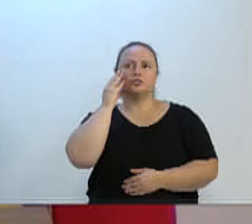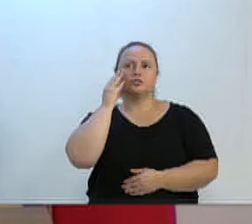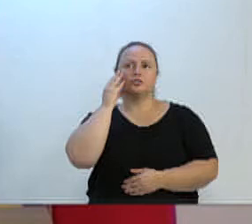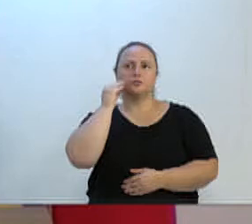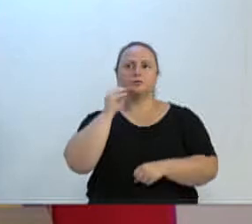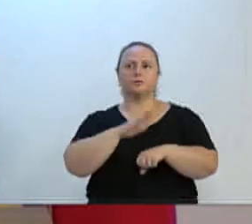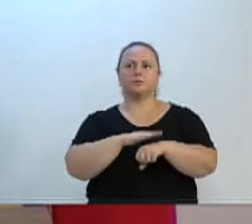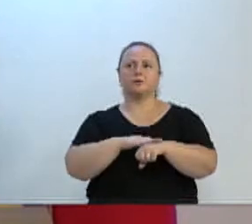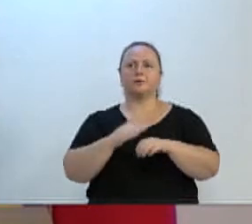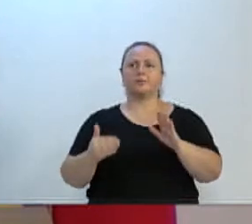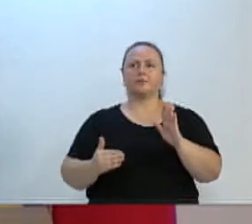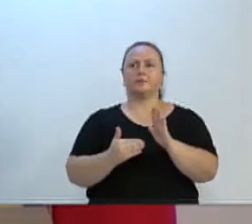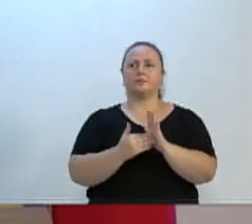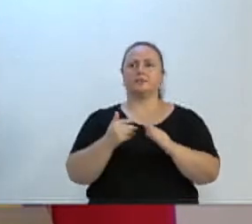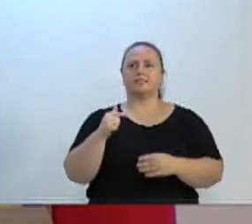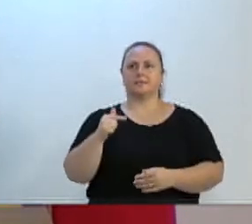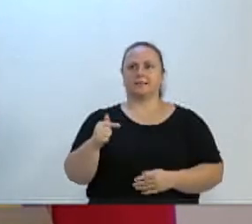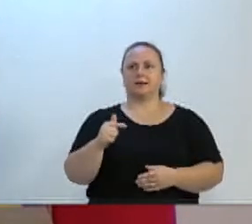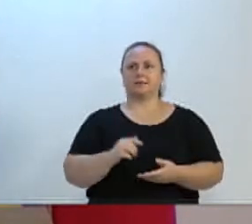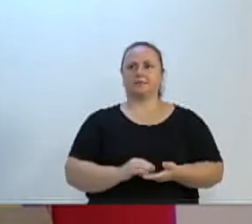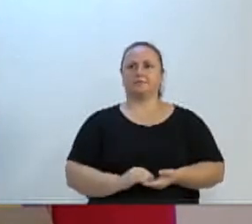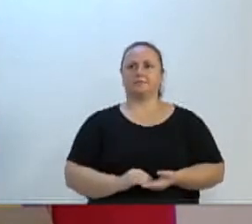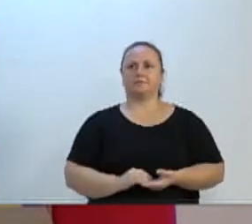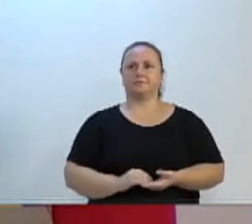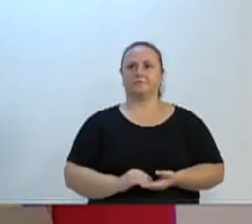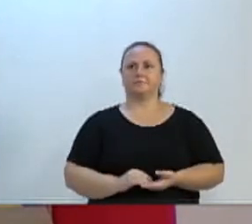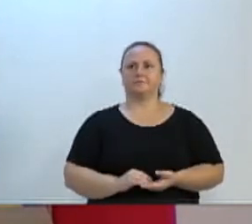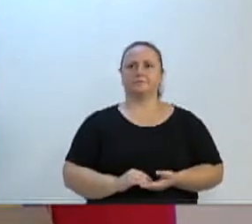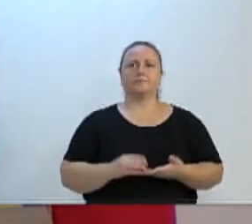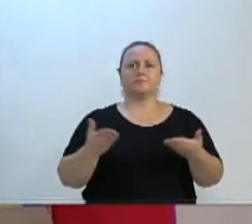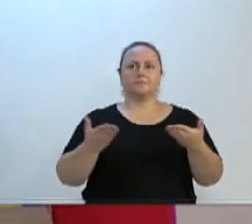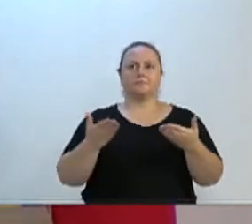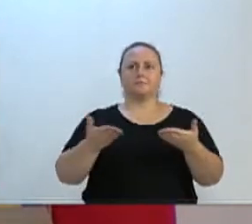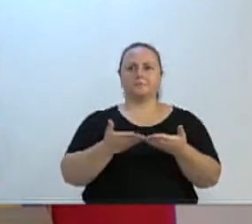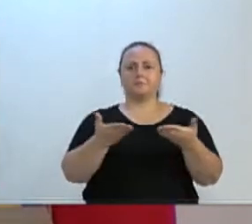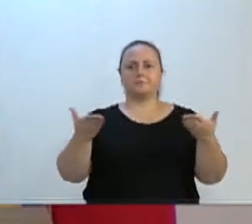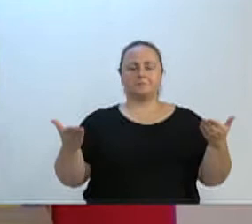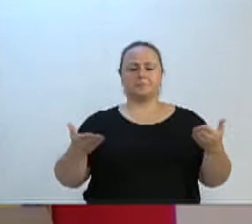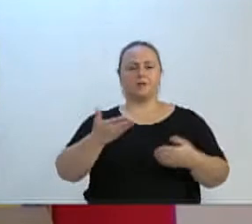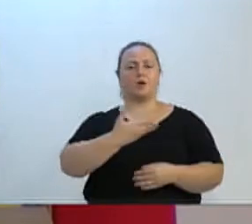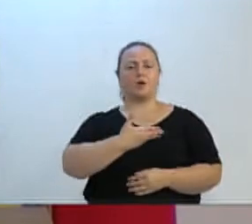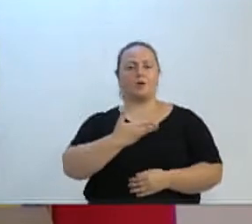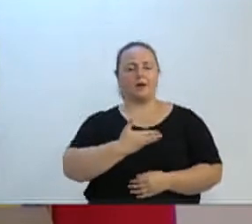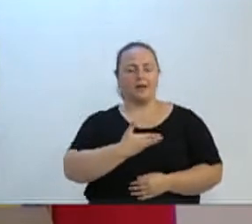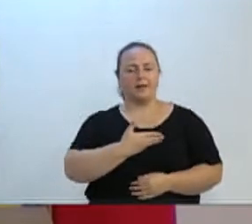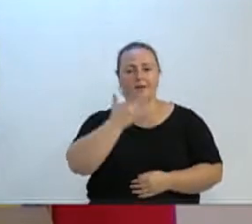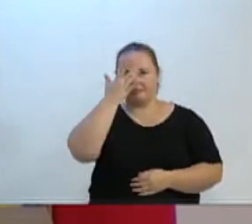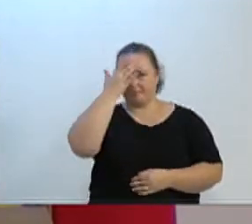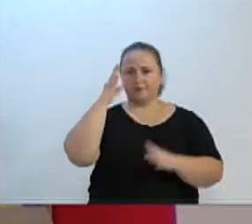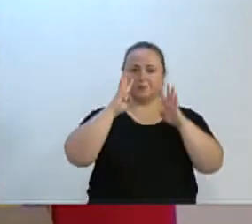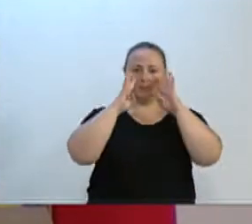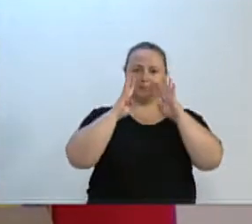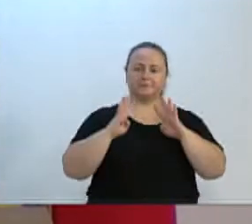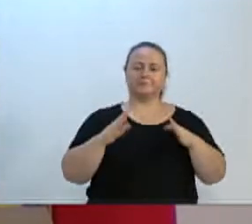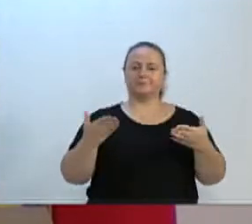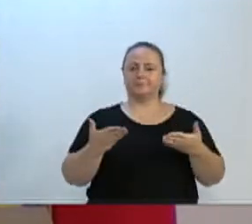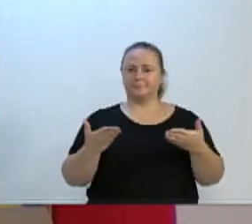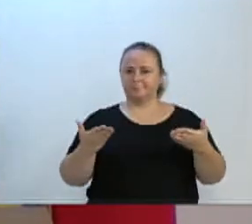Presidente, quero cumprimentá-lo e cumprimentar a todos os colegas vereadores, a quem nos acompanha aqui pela TVL.